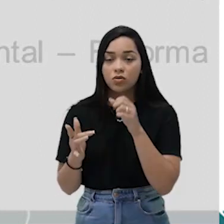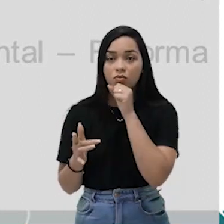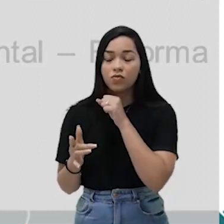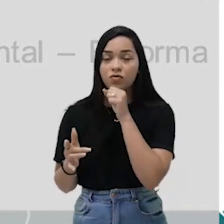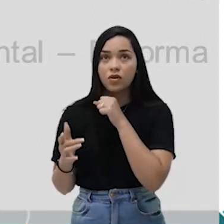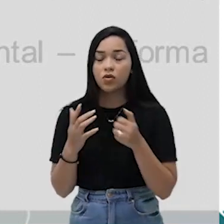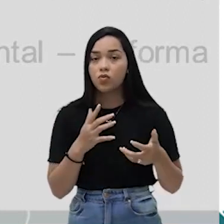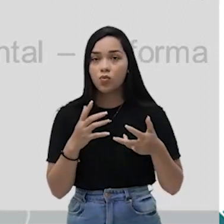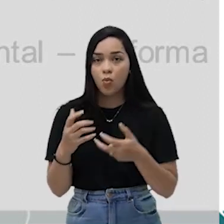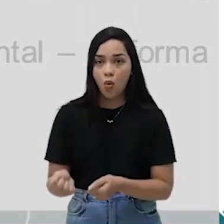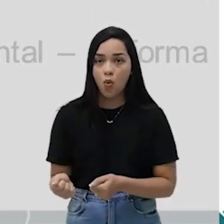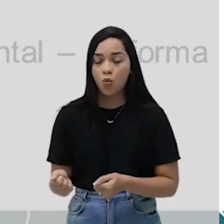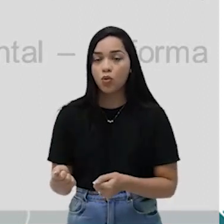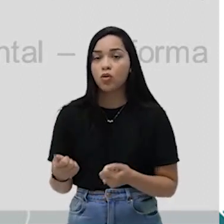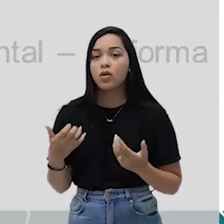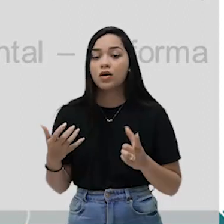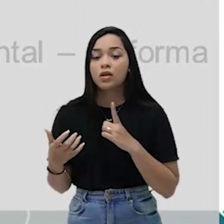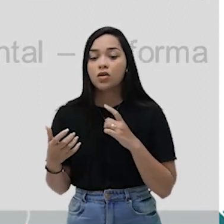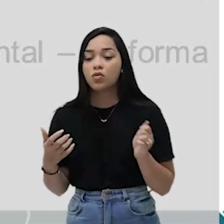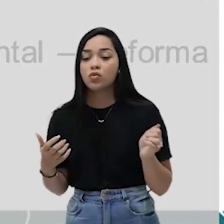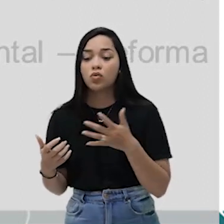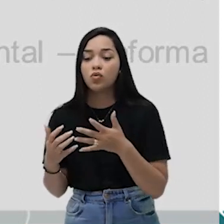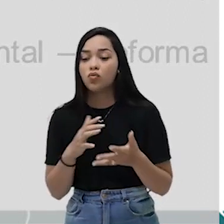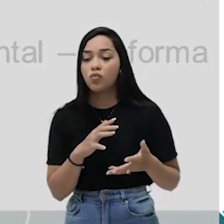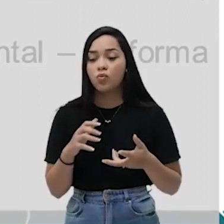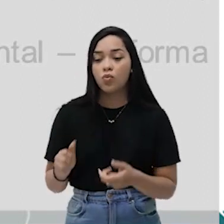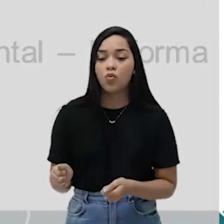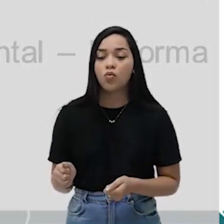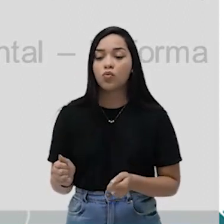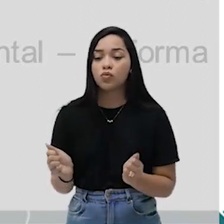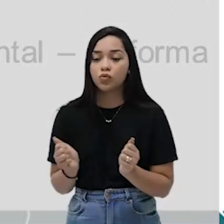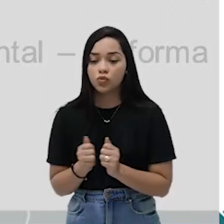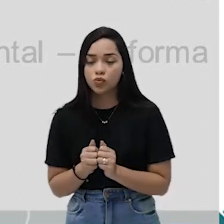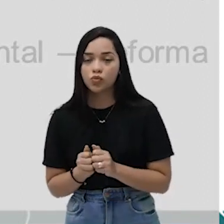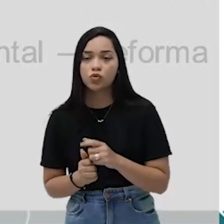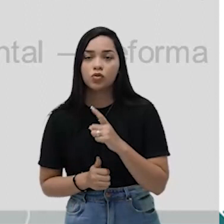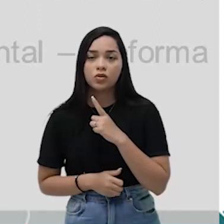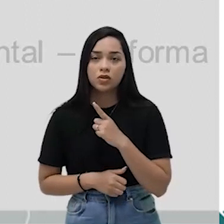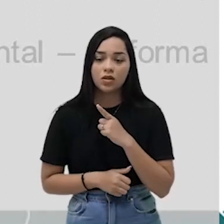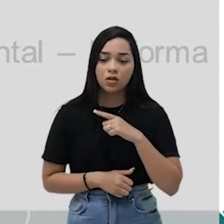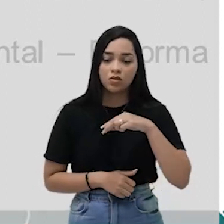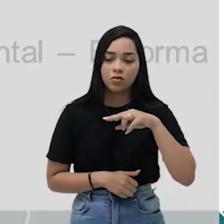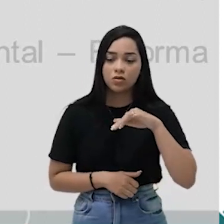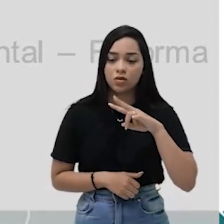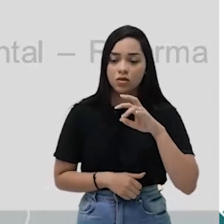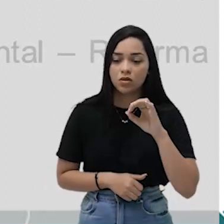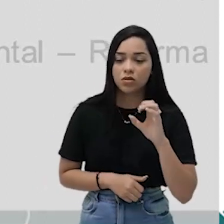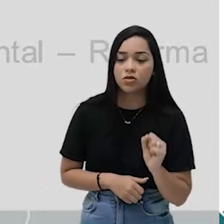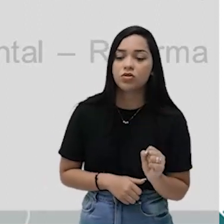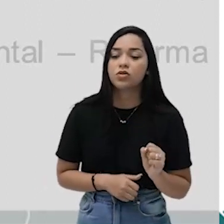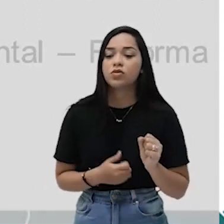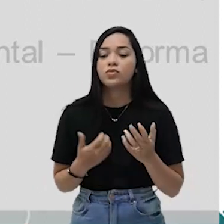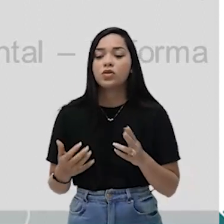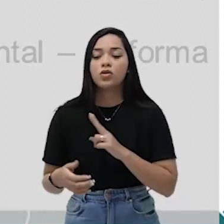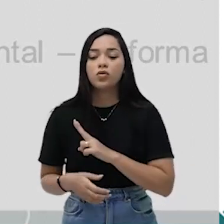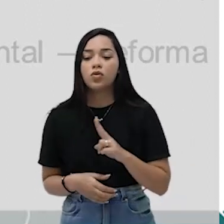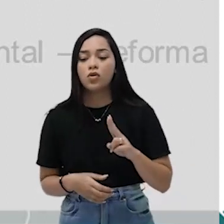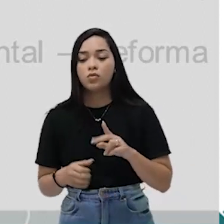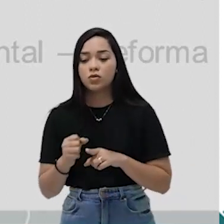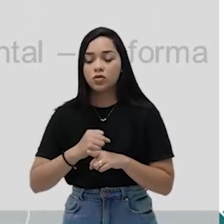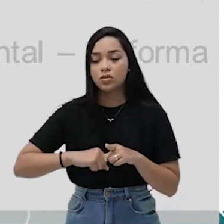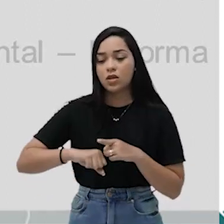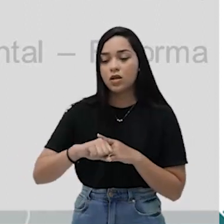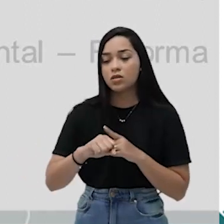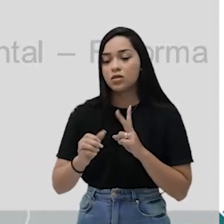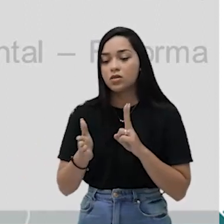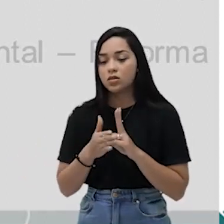europeu com o novo mundo, com o mundo dos gentios, dos nativos, mundo das chamadas sociedades